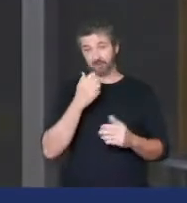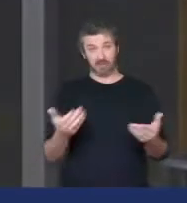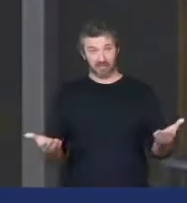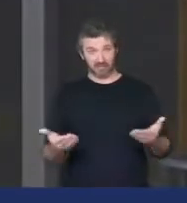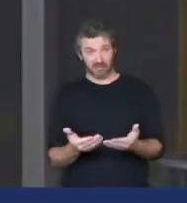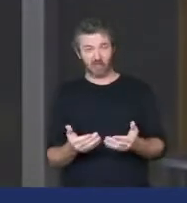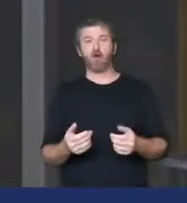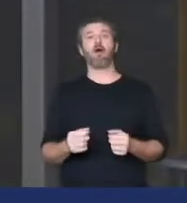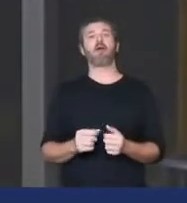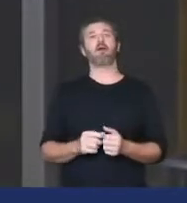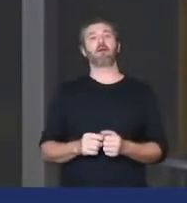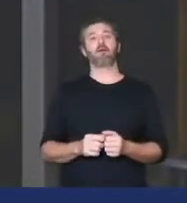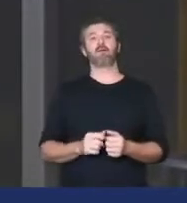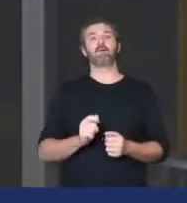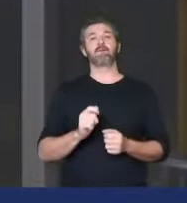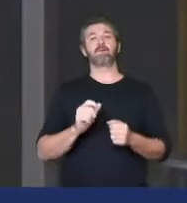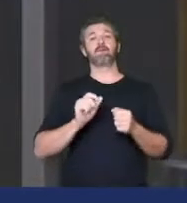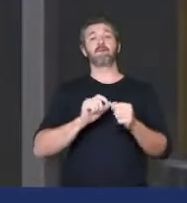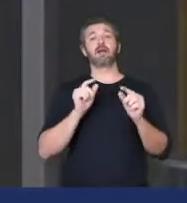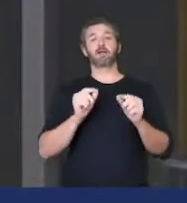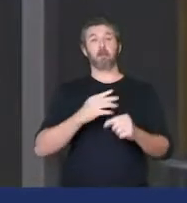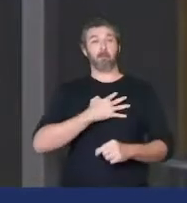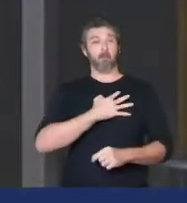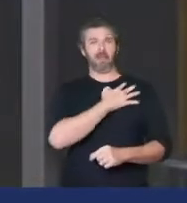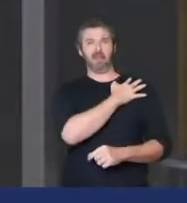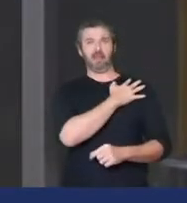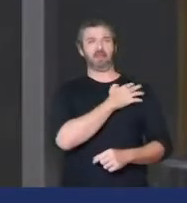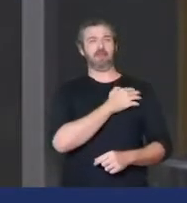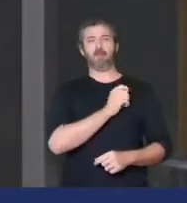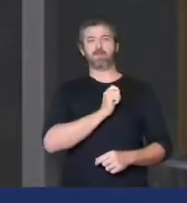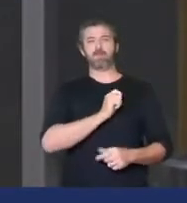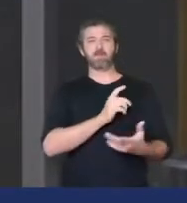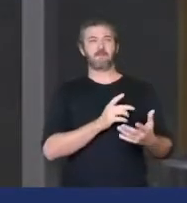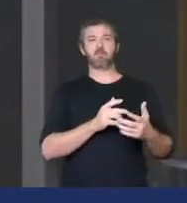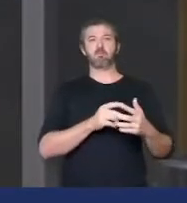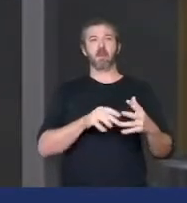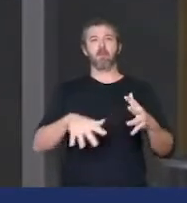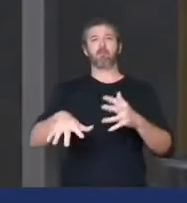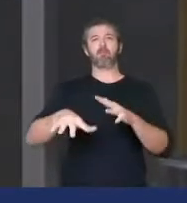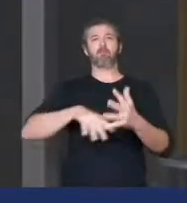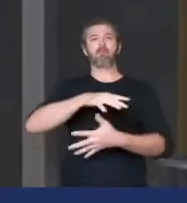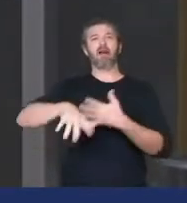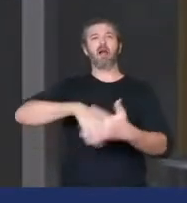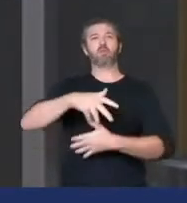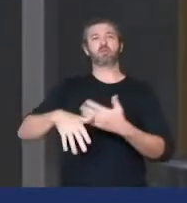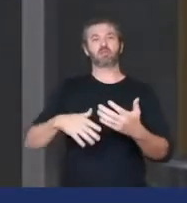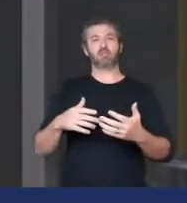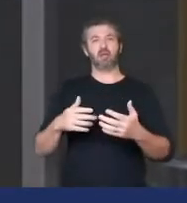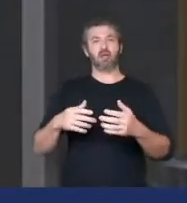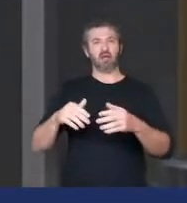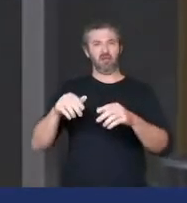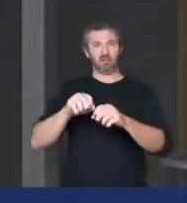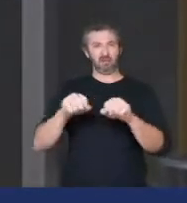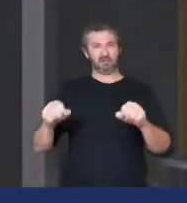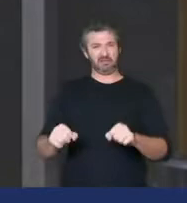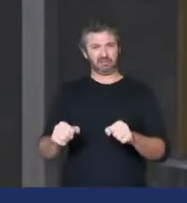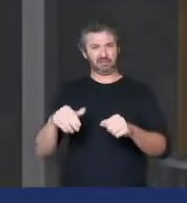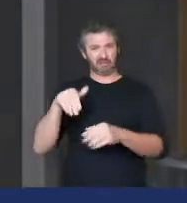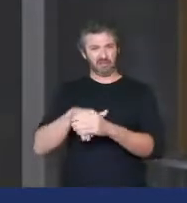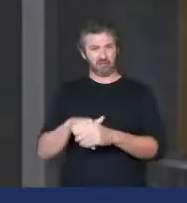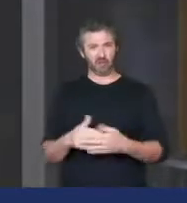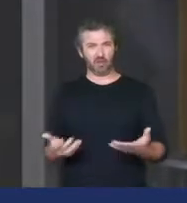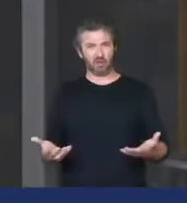utiliza dos militares para tumultuar o processo eleitoral. E isso